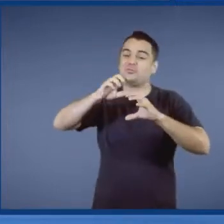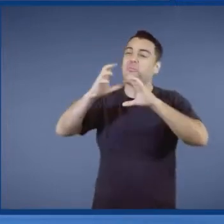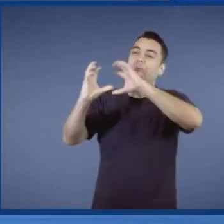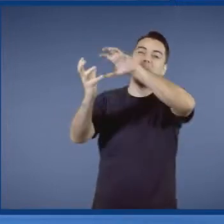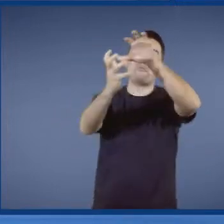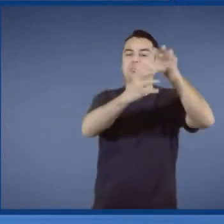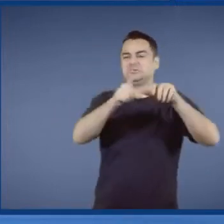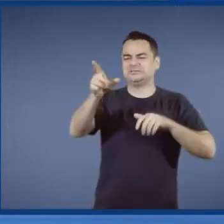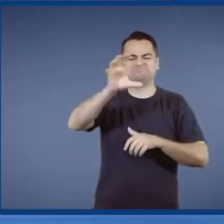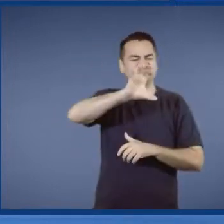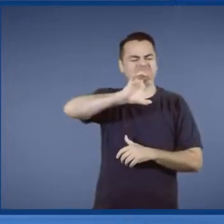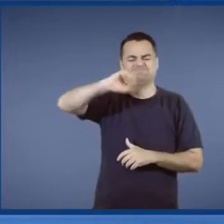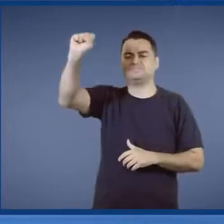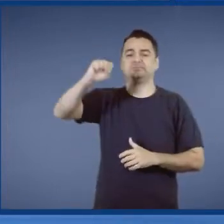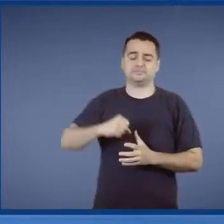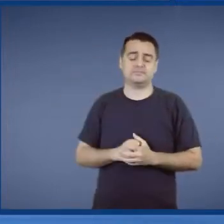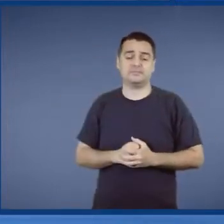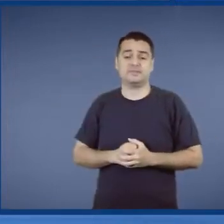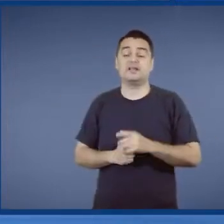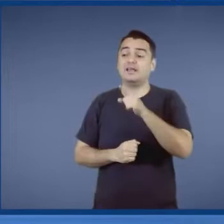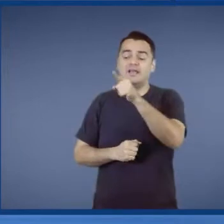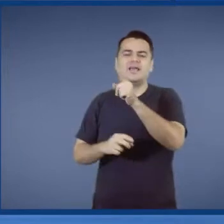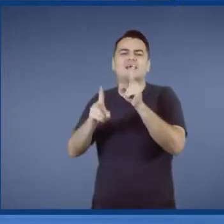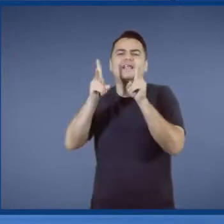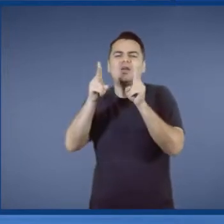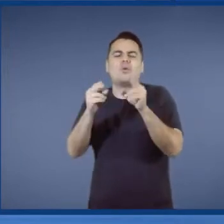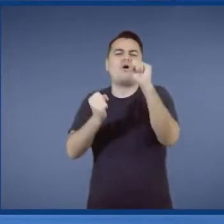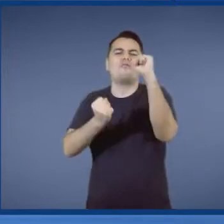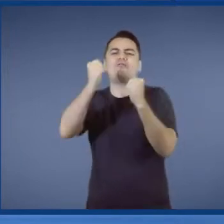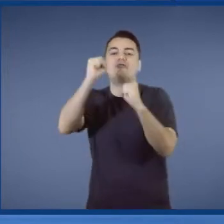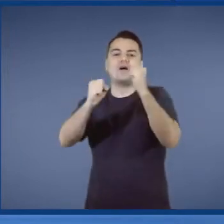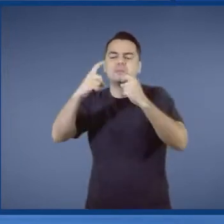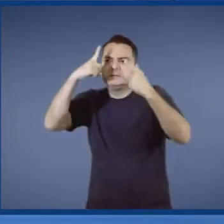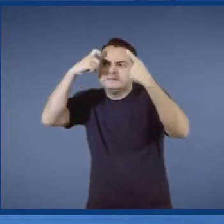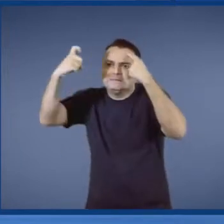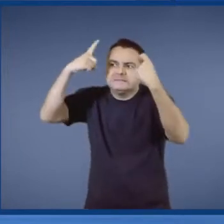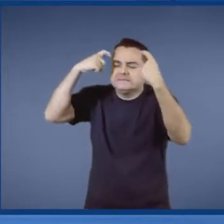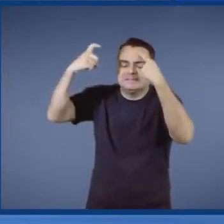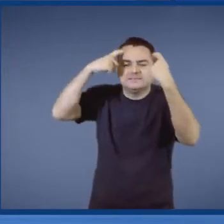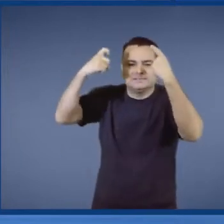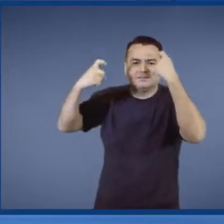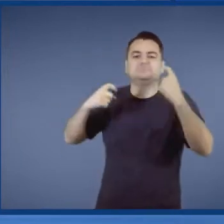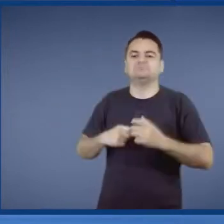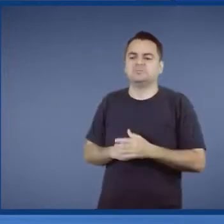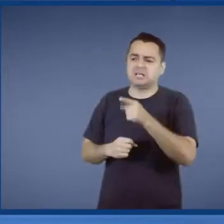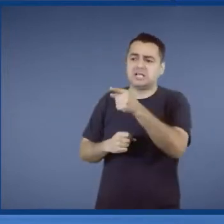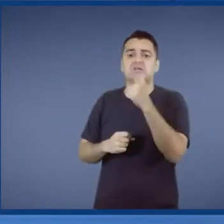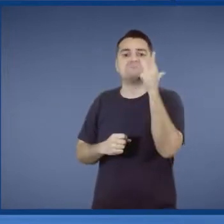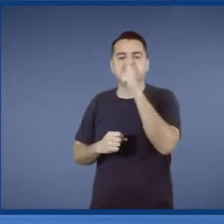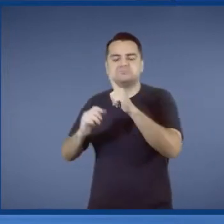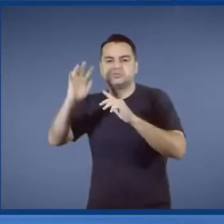projetos. Uma usina de talento e de criatividade. E que, como deu solução